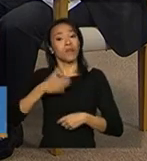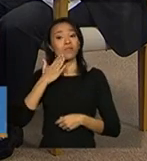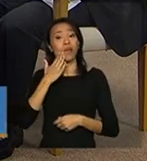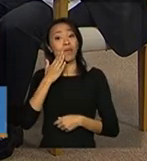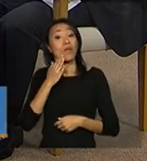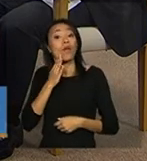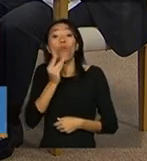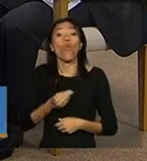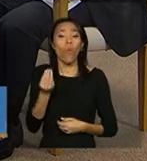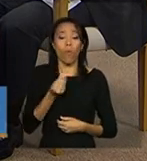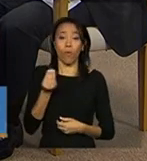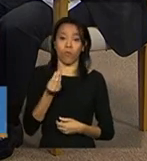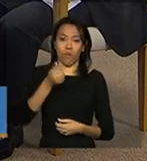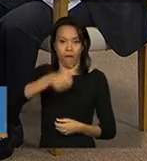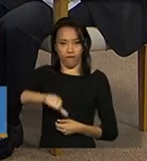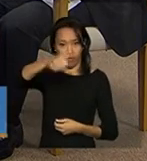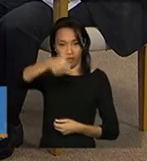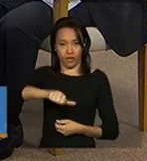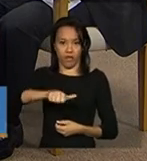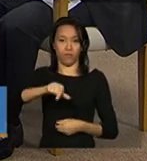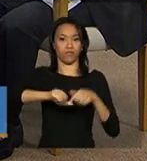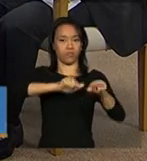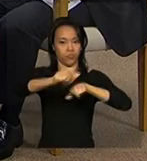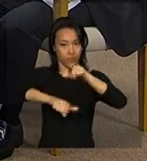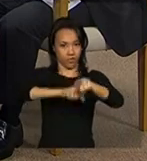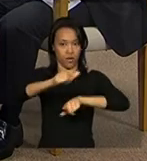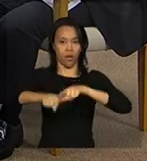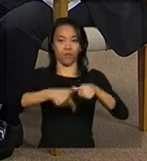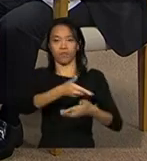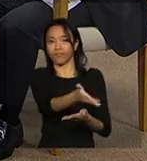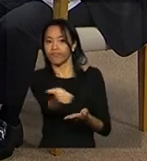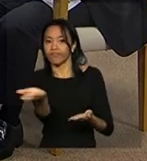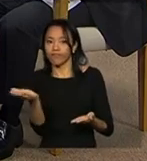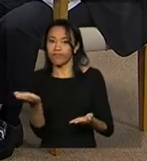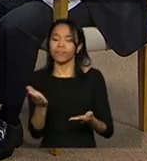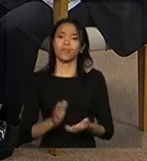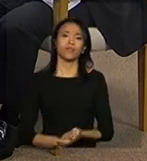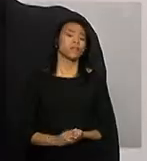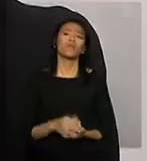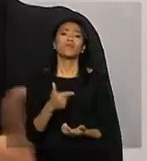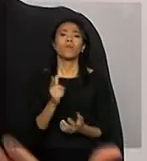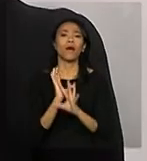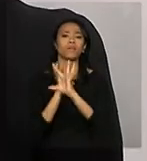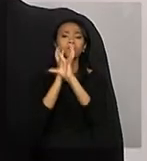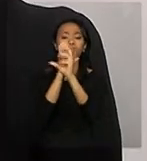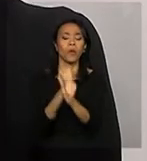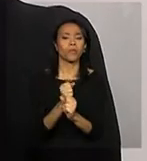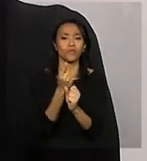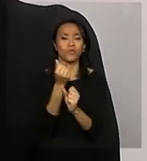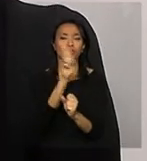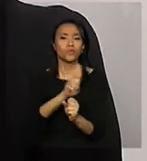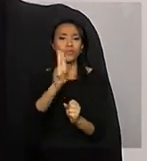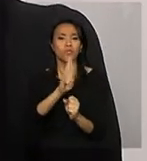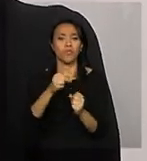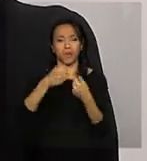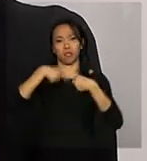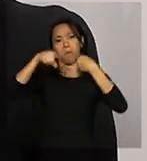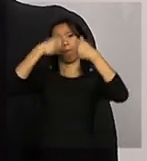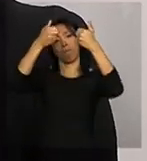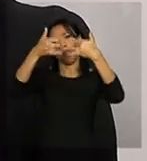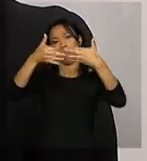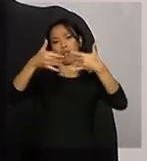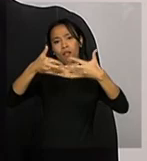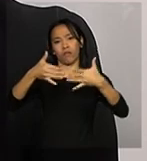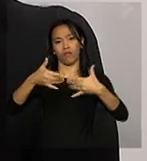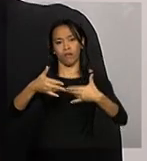avaliação. Então, não há prestação de contas, na perspectiva do SUS, do sistema